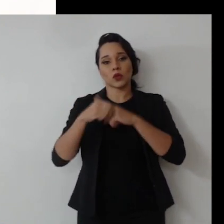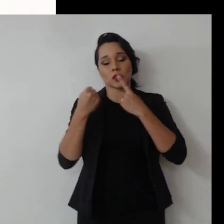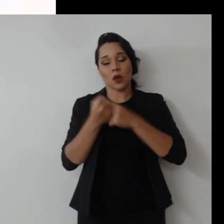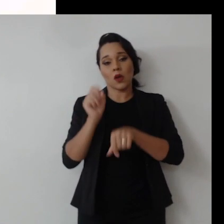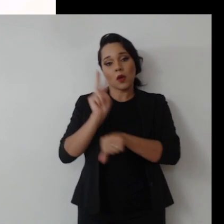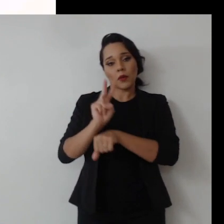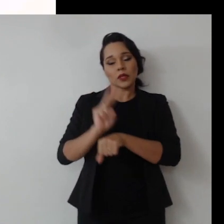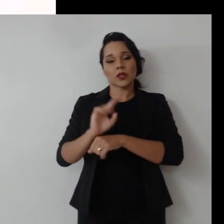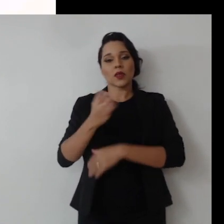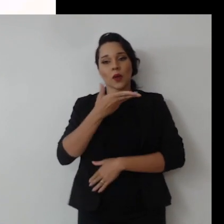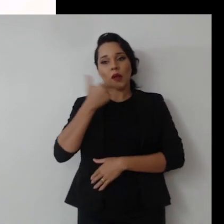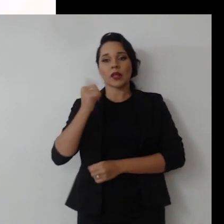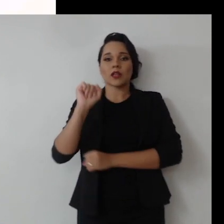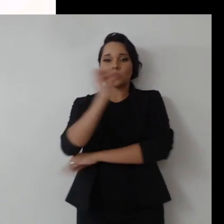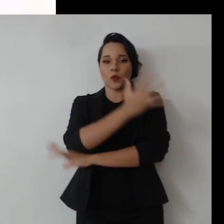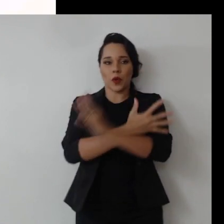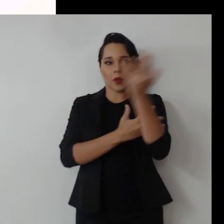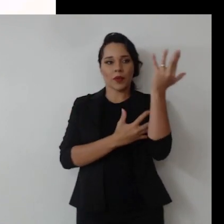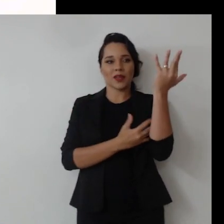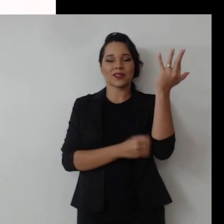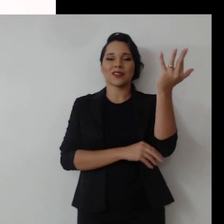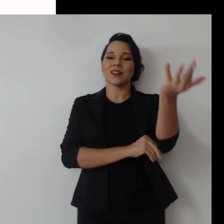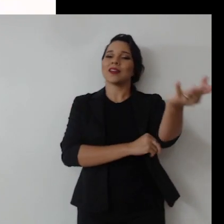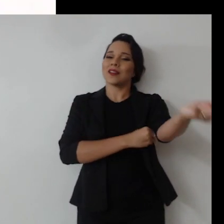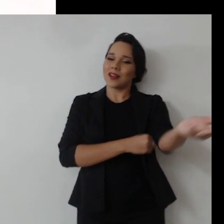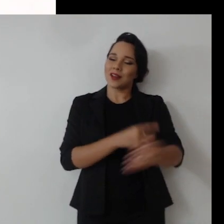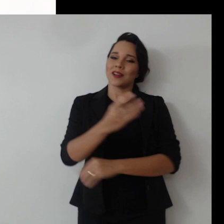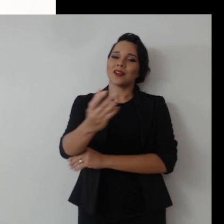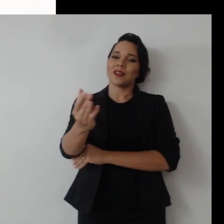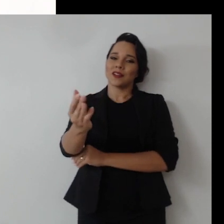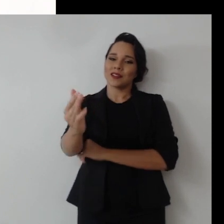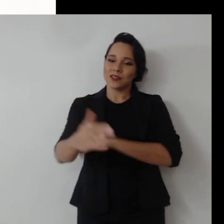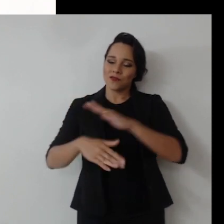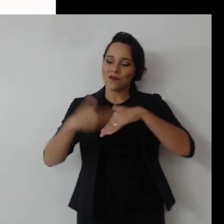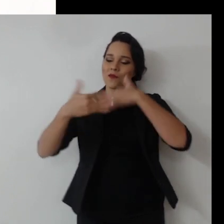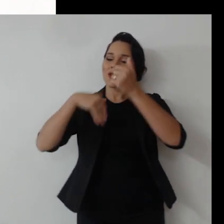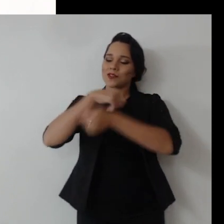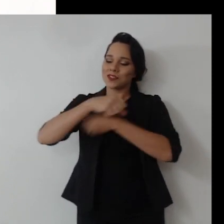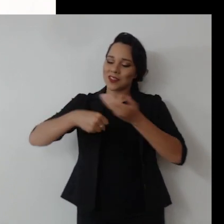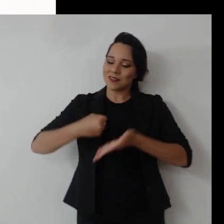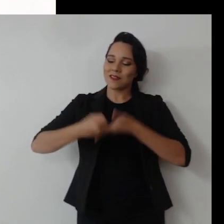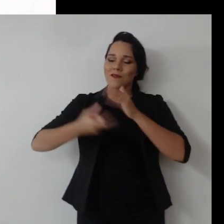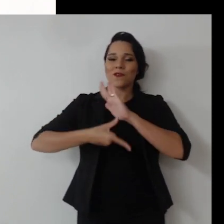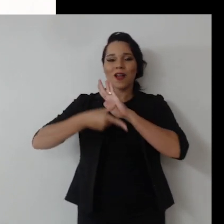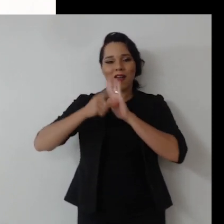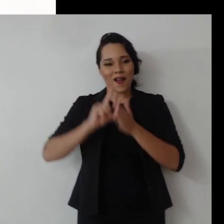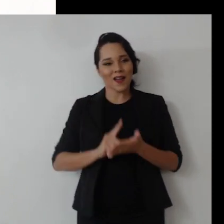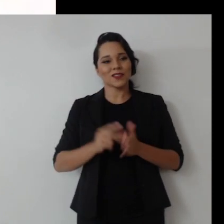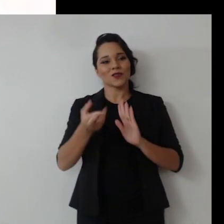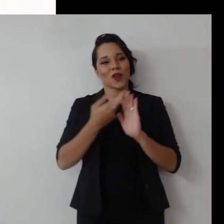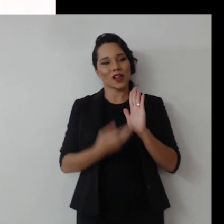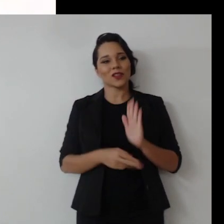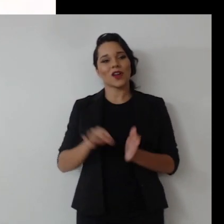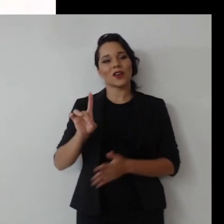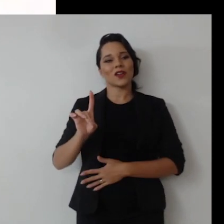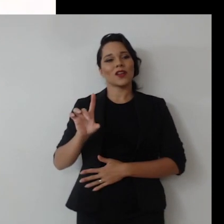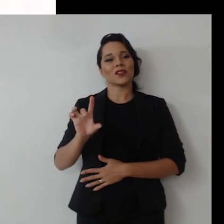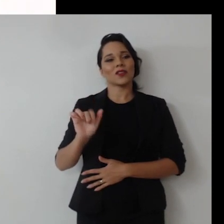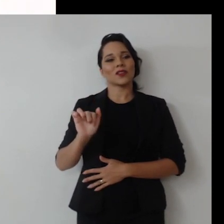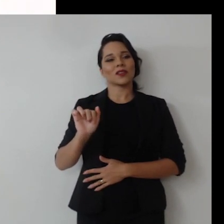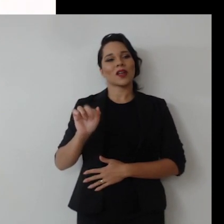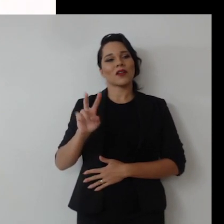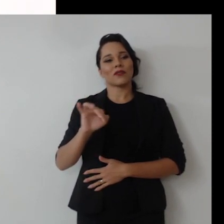social, com a preservação da qualidade do meio ambiente. Olha aí o desenvolvimento sustentável antes do relatório do nosso futuro comum de